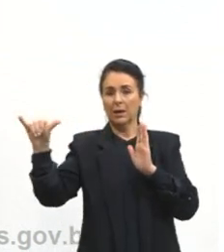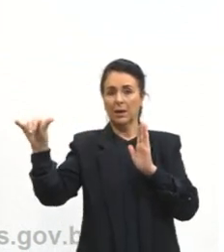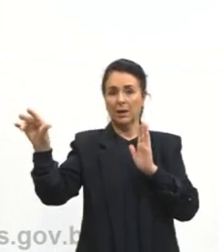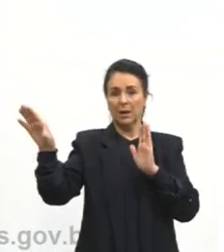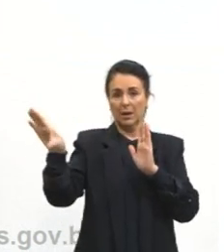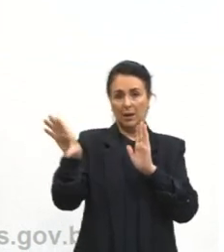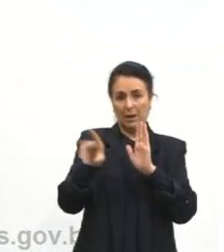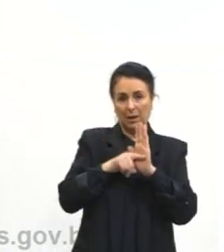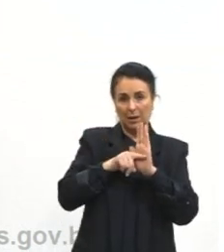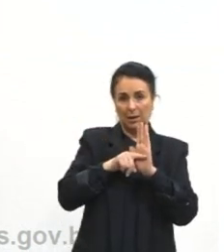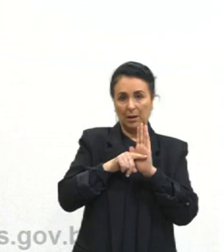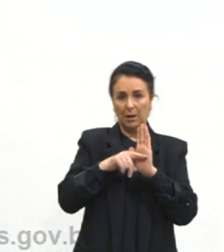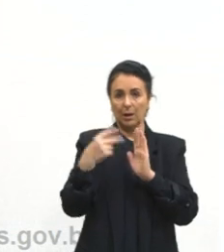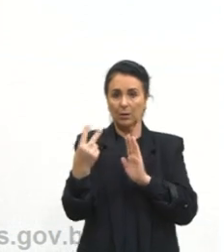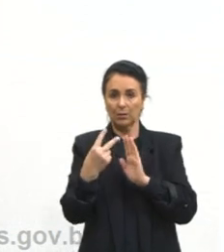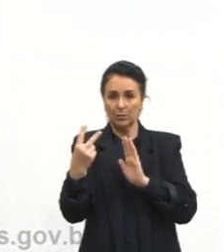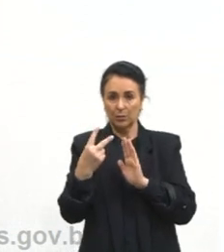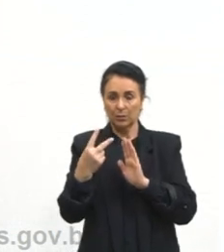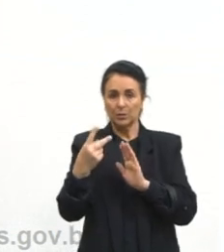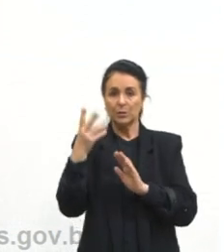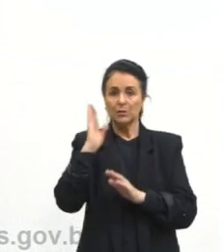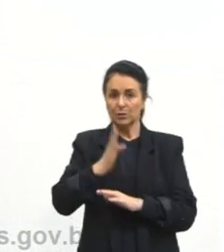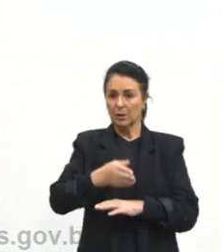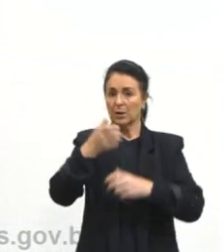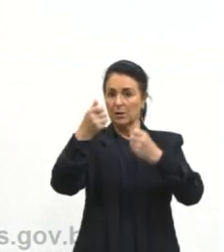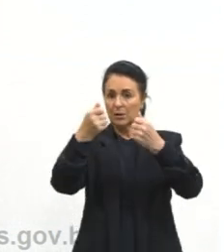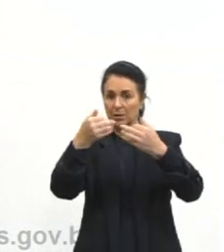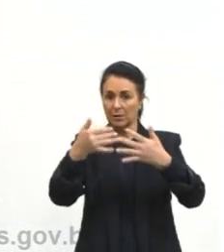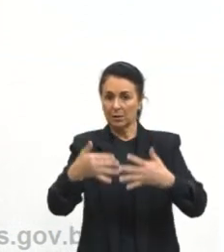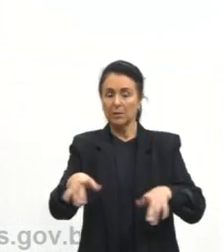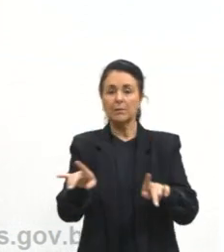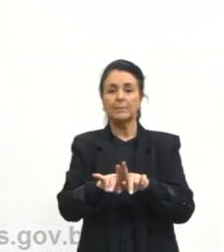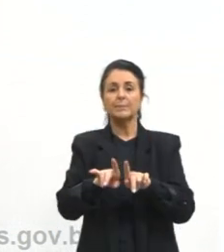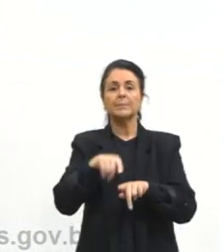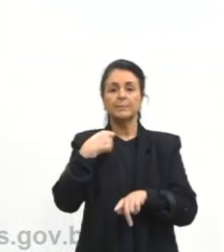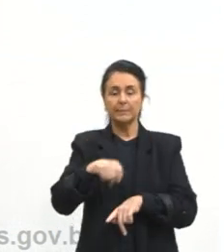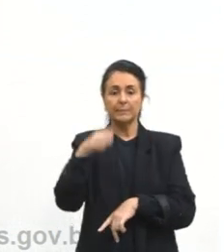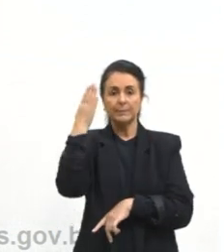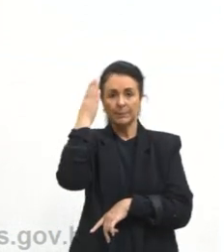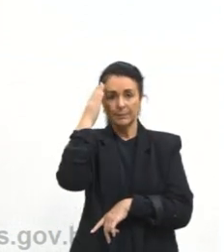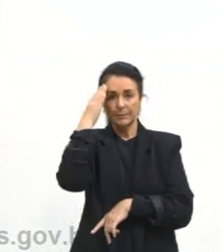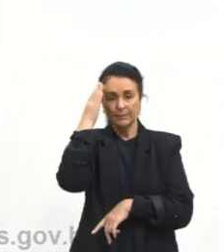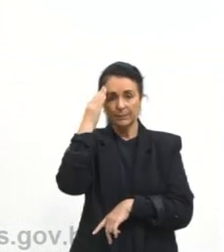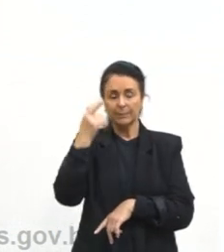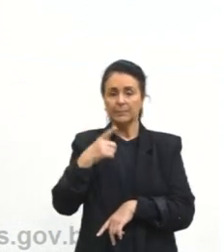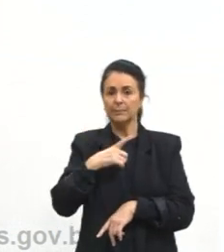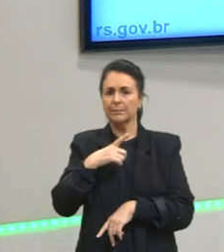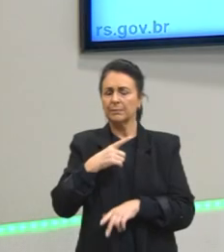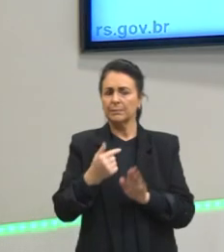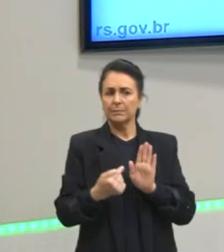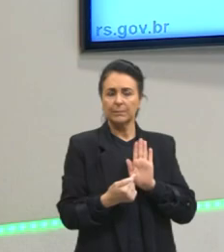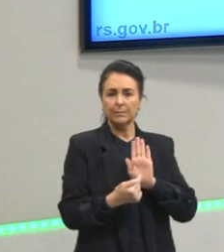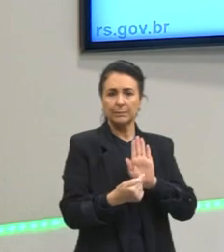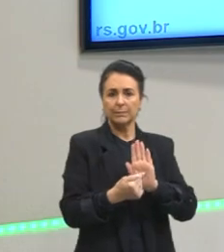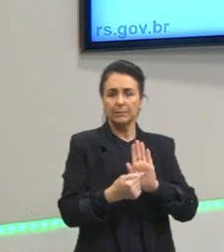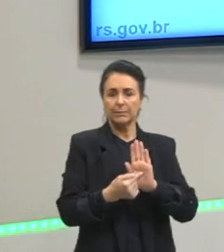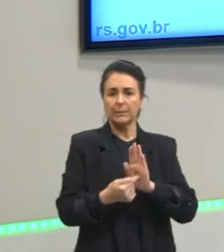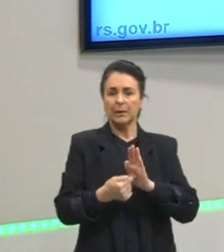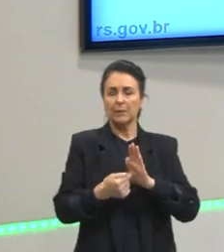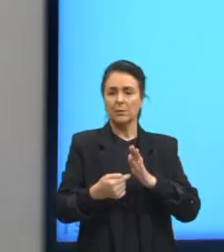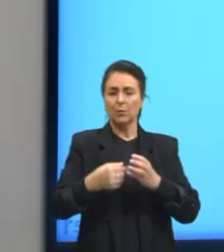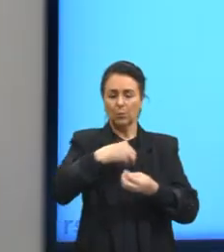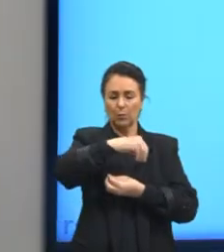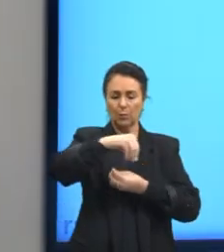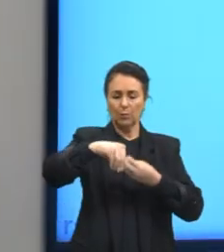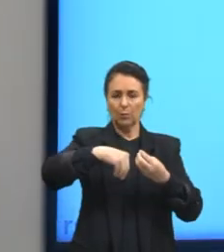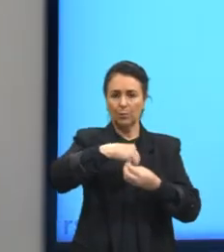hidrogênio. E outra questão muito importante que a gente tem que saber é que quando eu apresento uma substância, aqui,